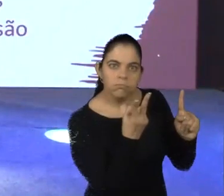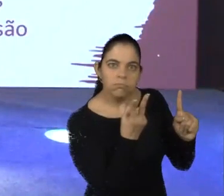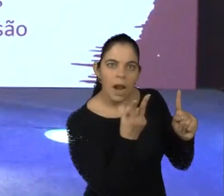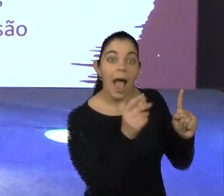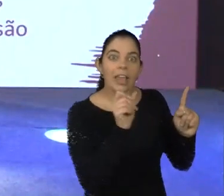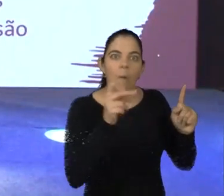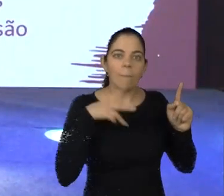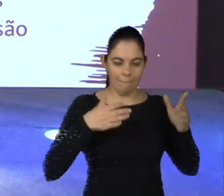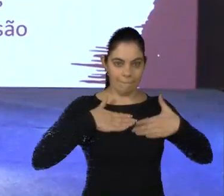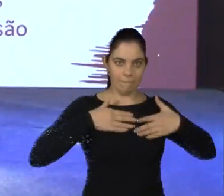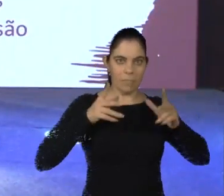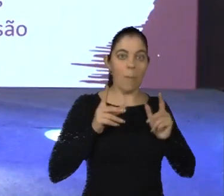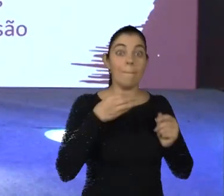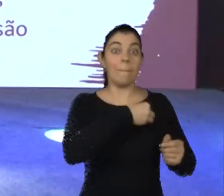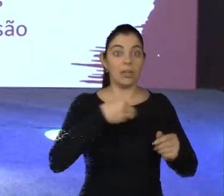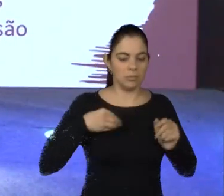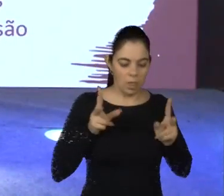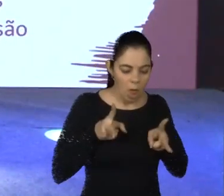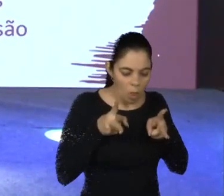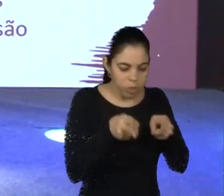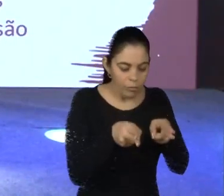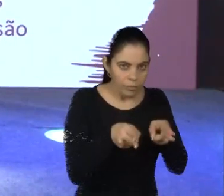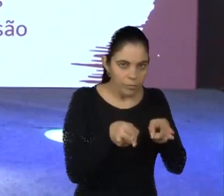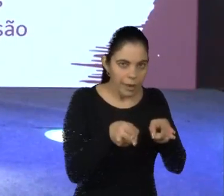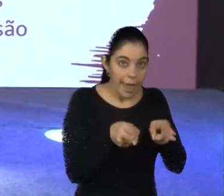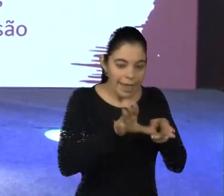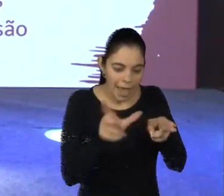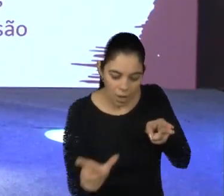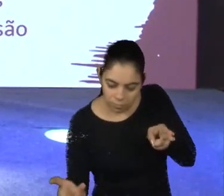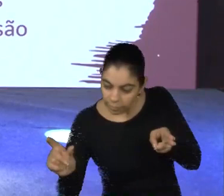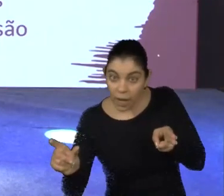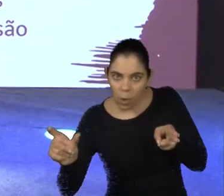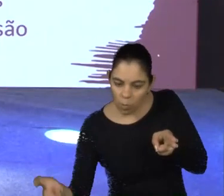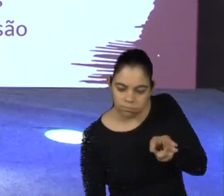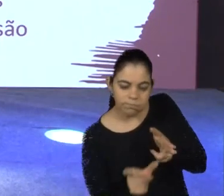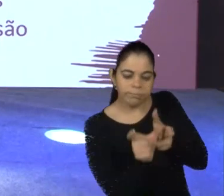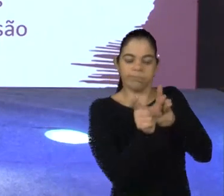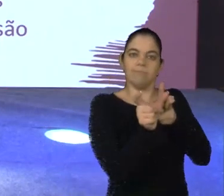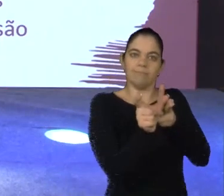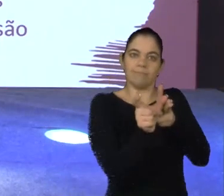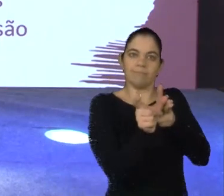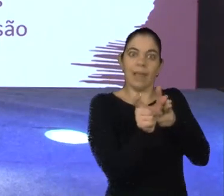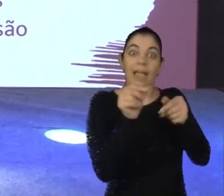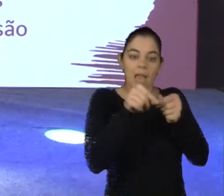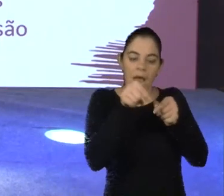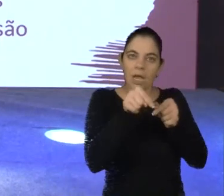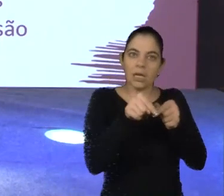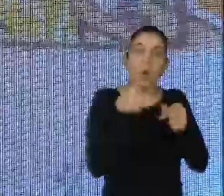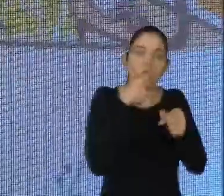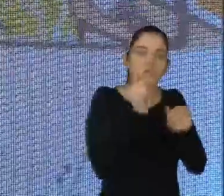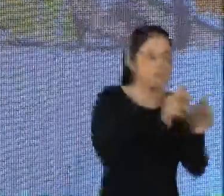fase muito precoce da vida, e eu consigo substituir aquele pontual gene, especificamente,